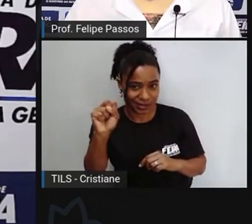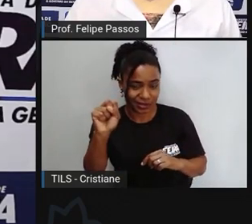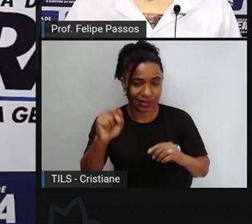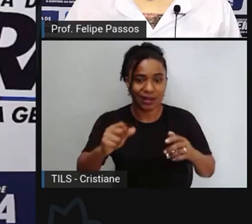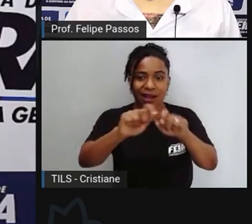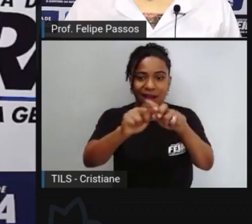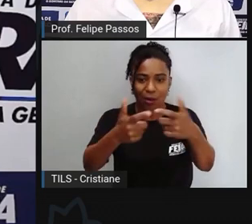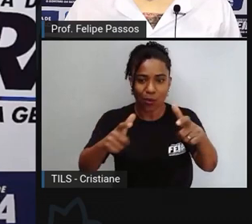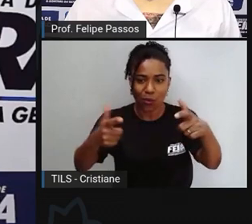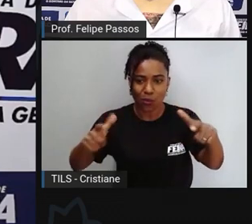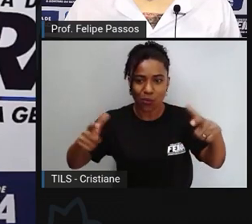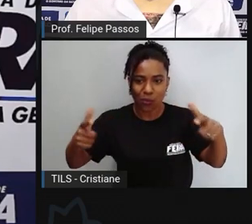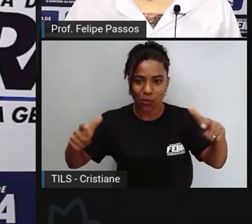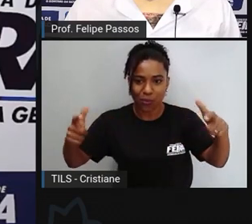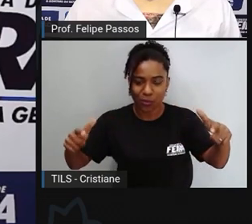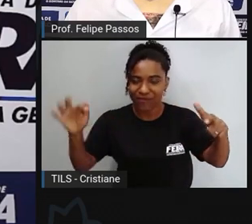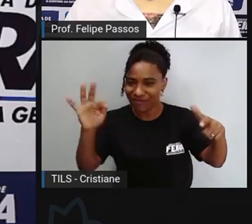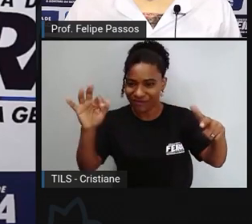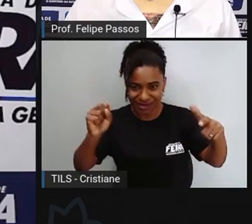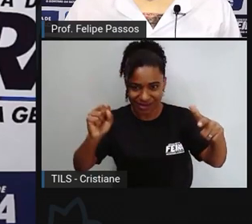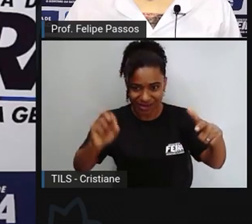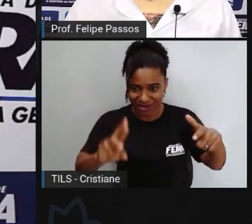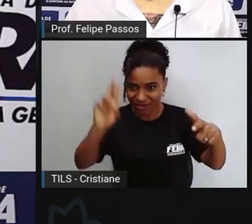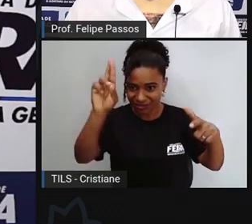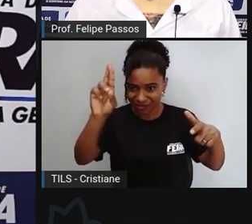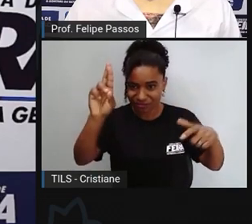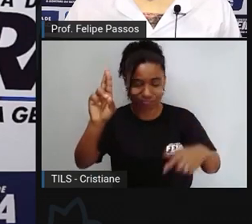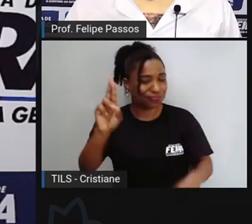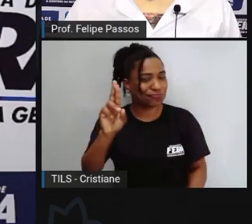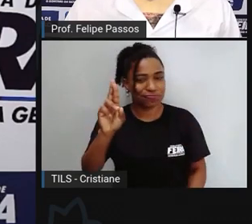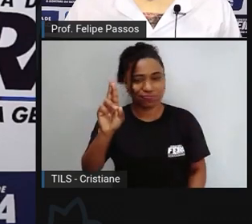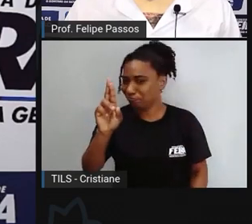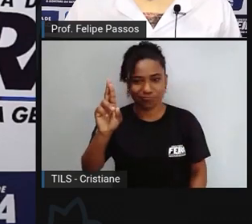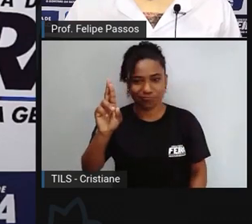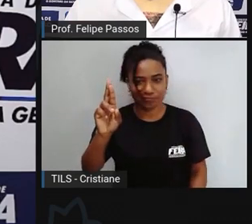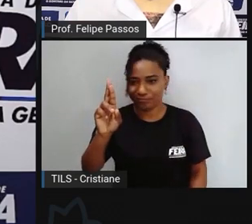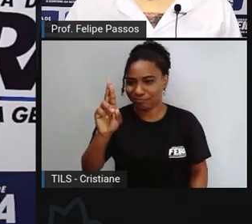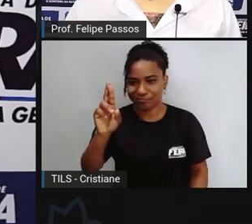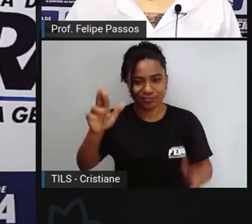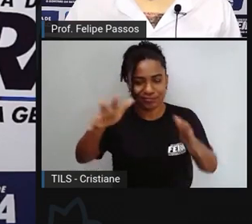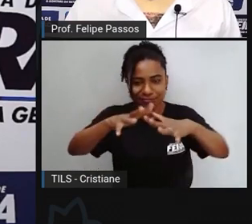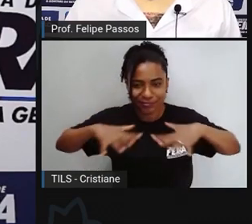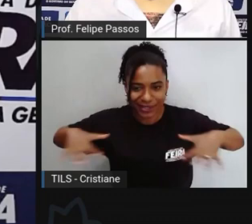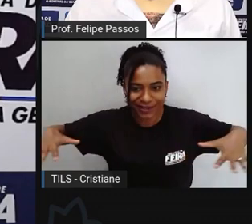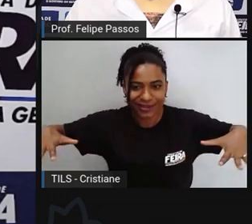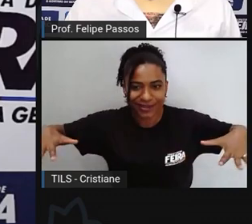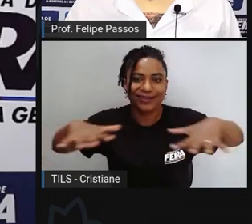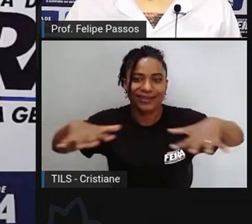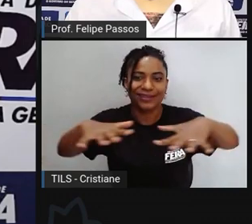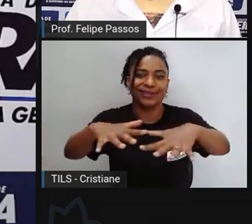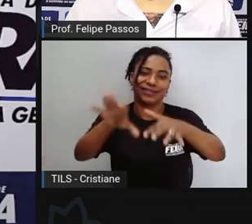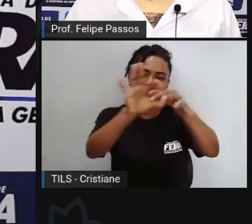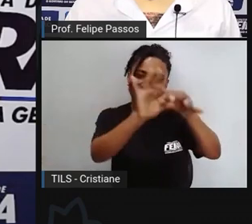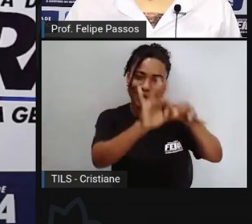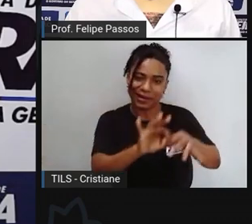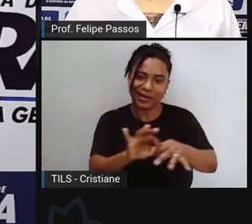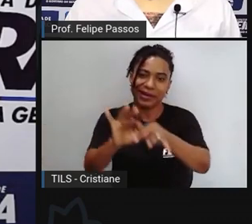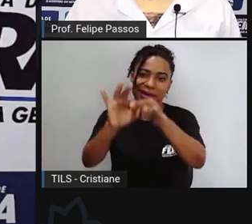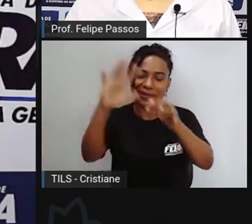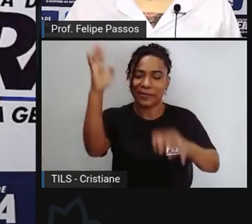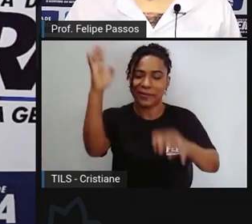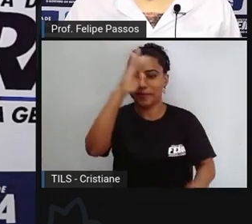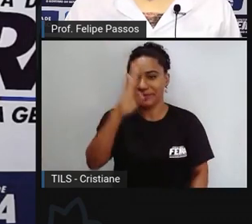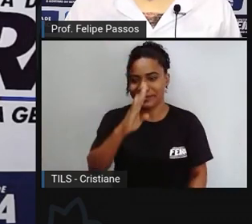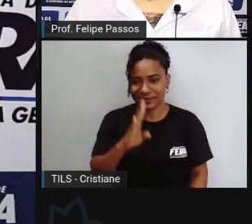por esse motivo tem que haver a desapropriação